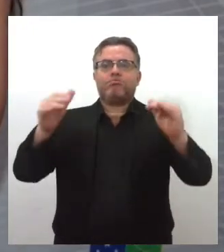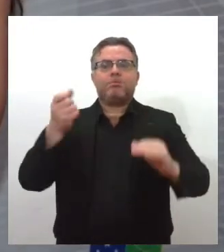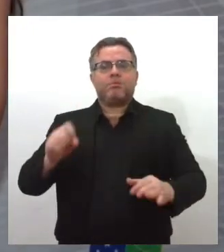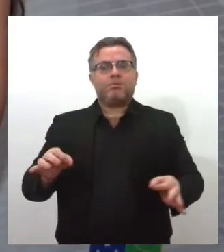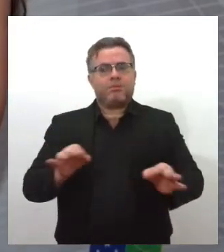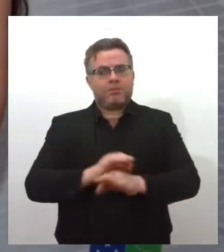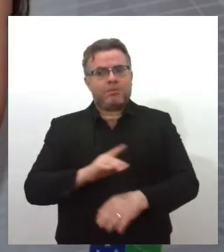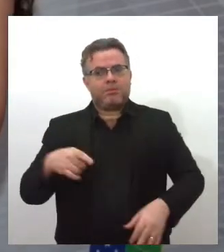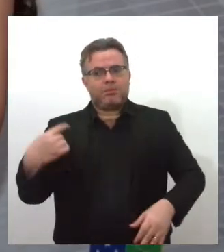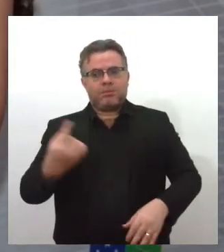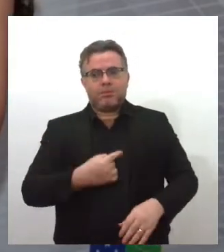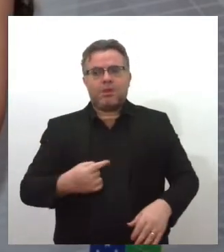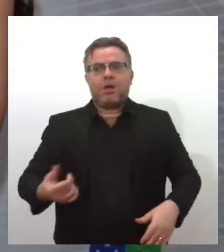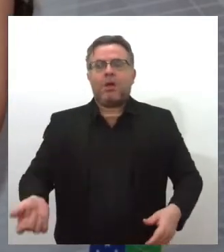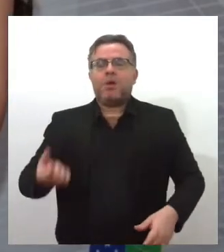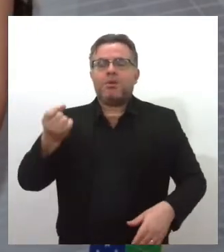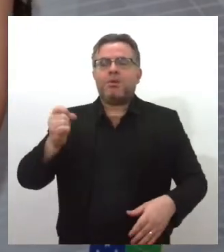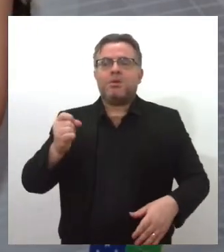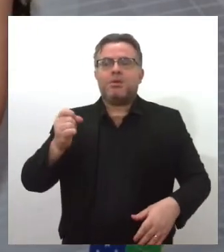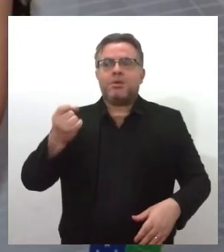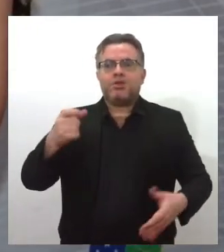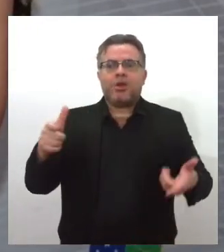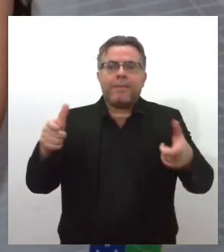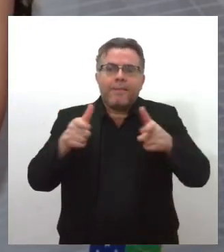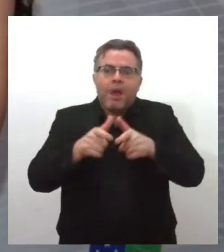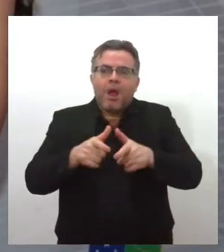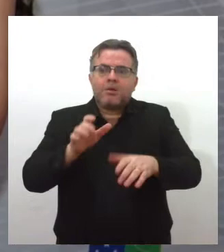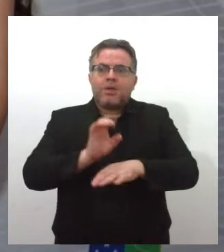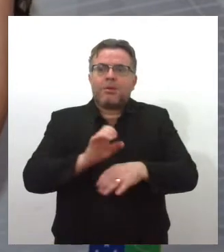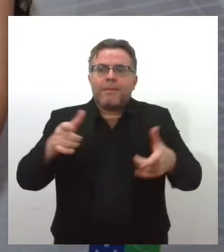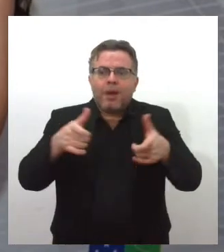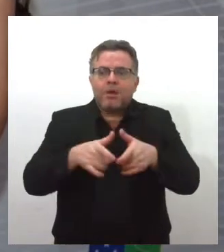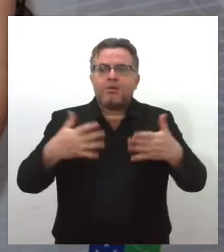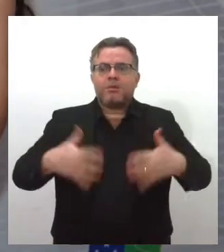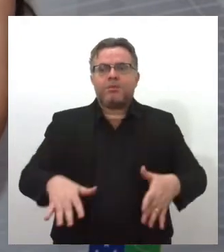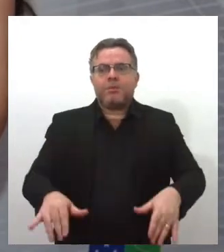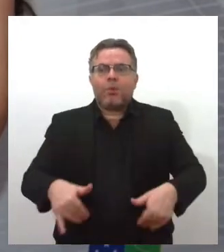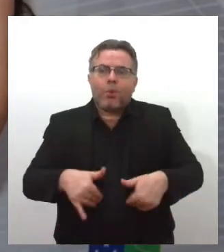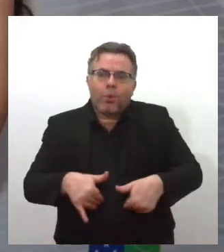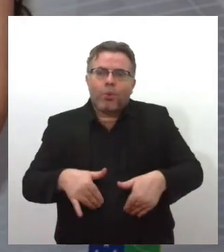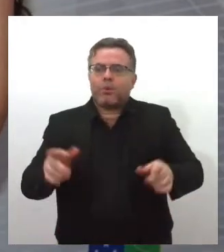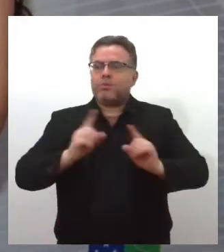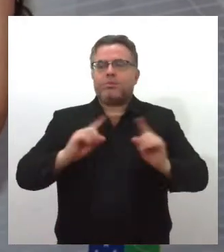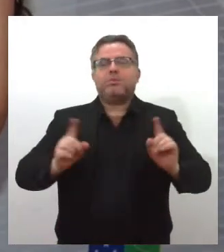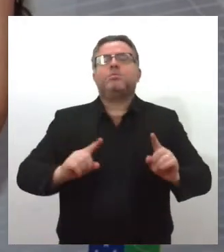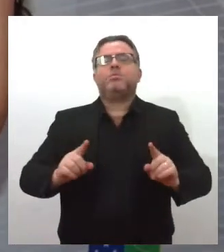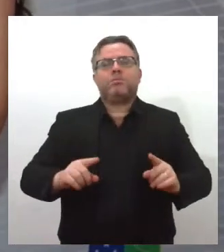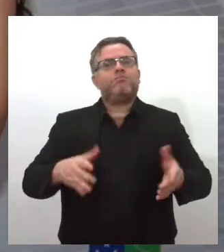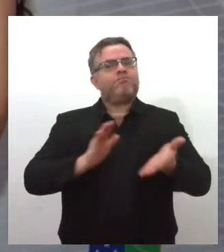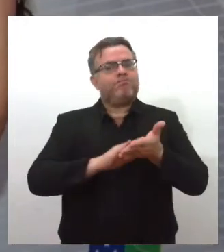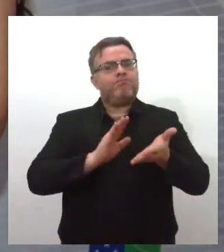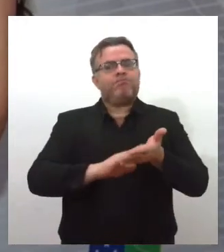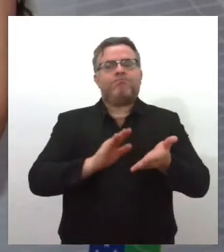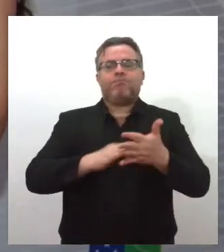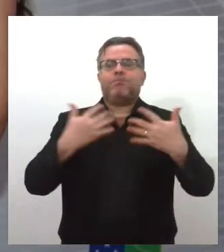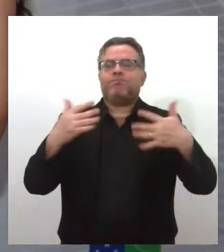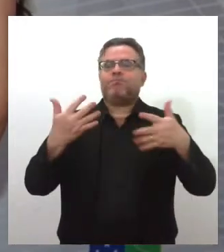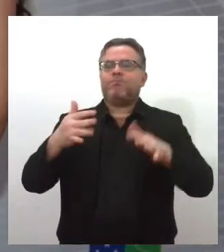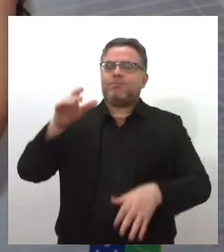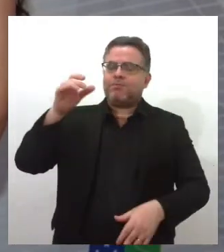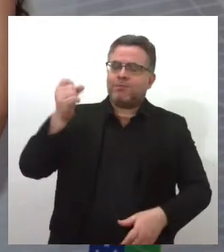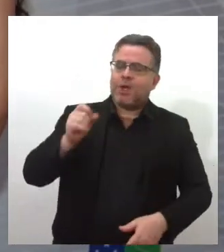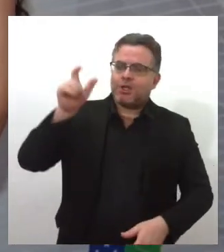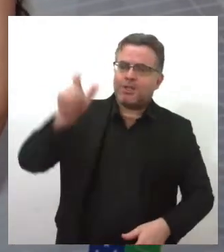é por nós sermos o menor Estado da Federação que nós devemos nos apequenar. Pelo contrário, Sergipe merece ser honrado, respeitado e valorizado. E é isso